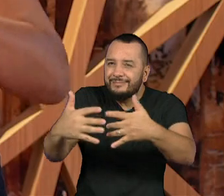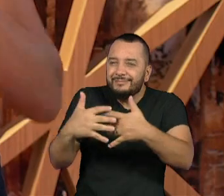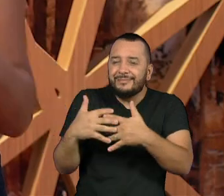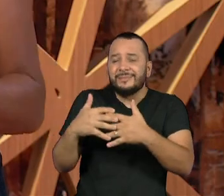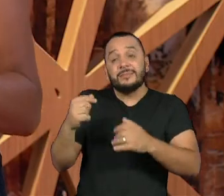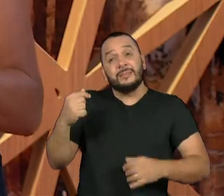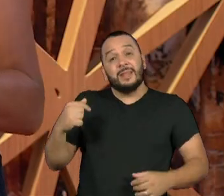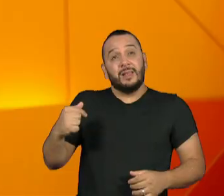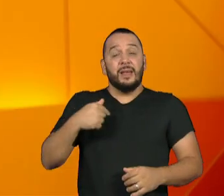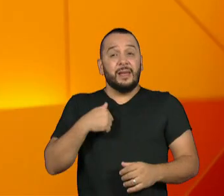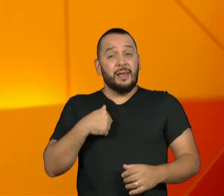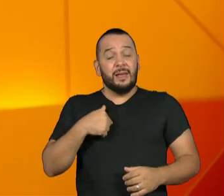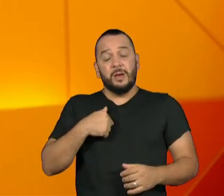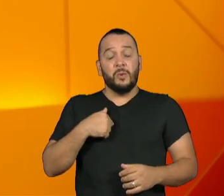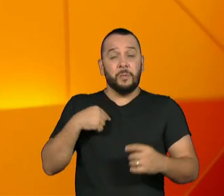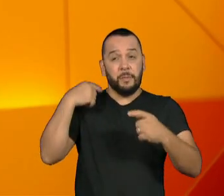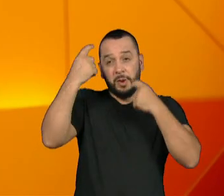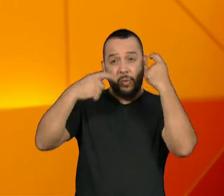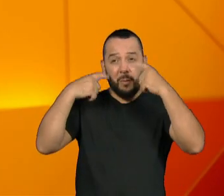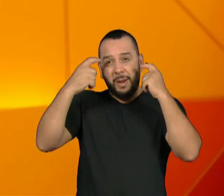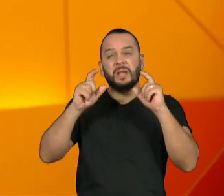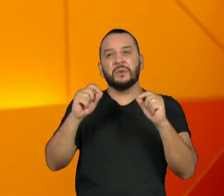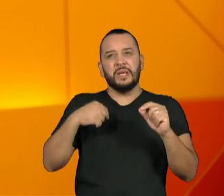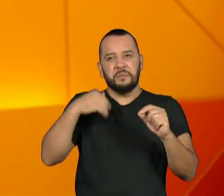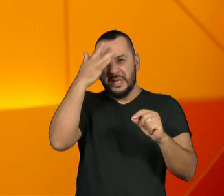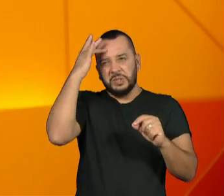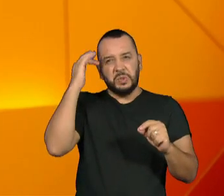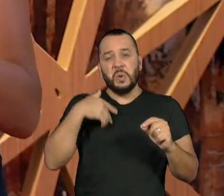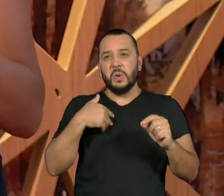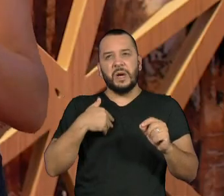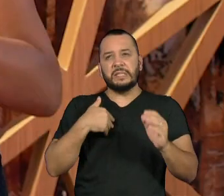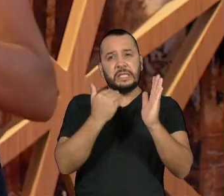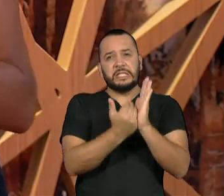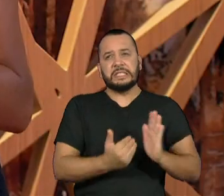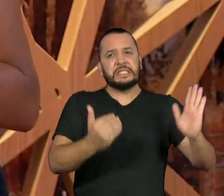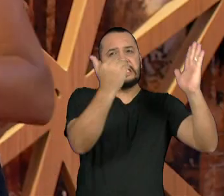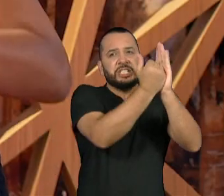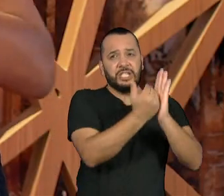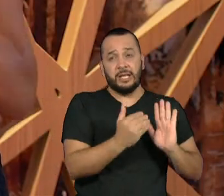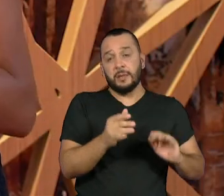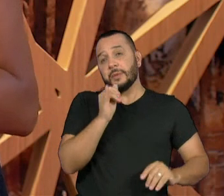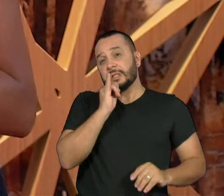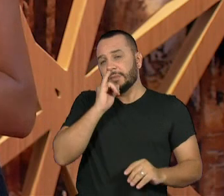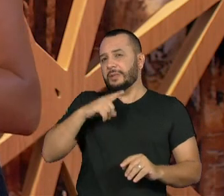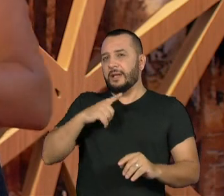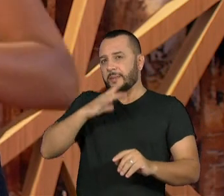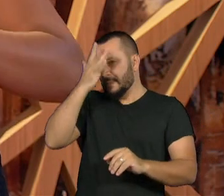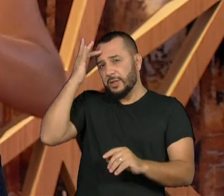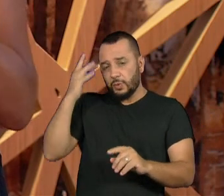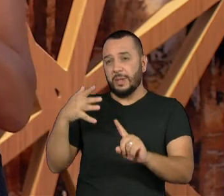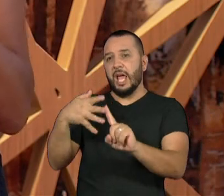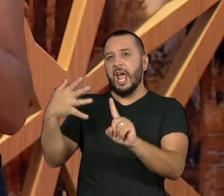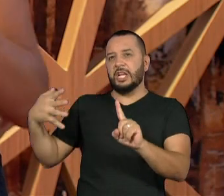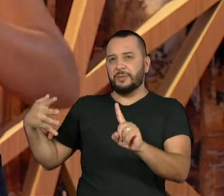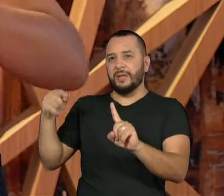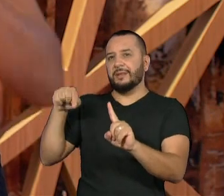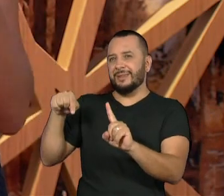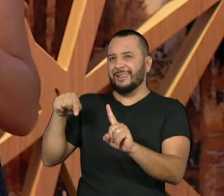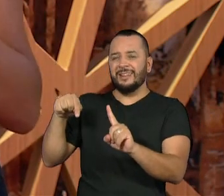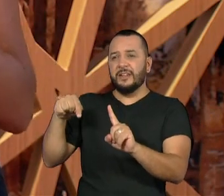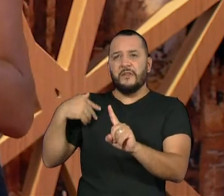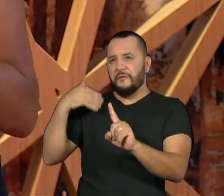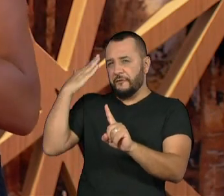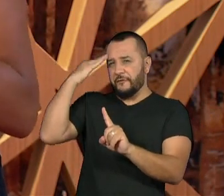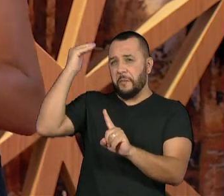com os extremismos. Dentro do movimento, a gente vê pessoas LGBTs de ponta, pessoas super